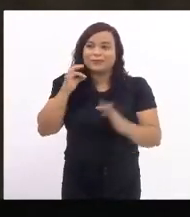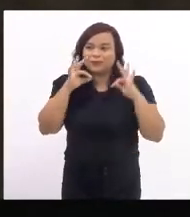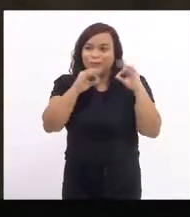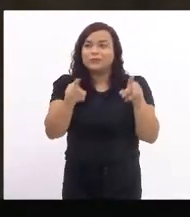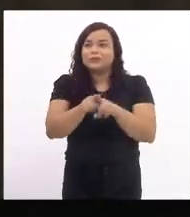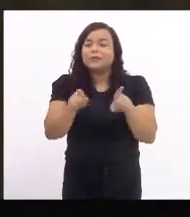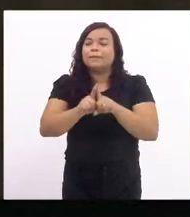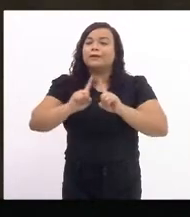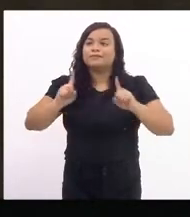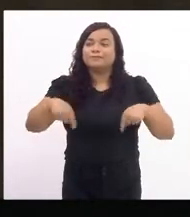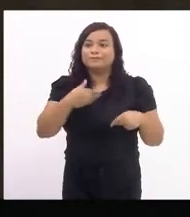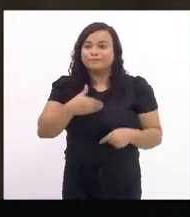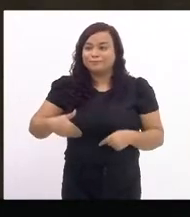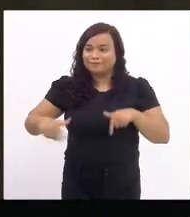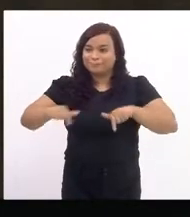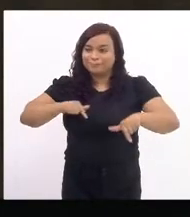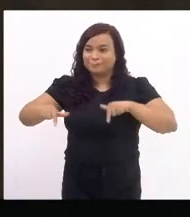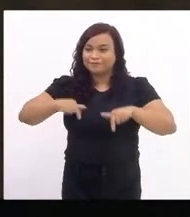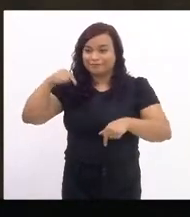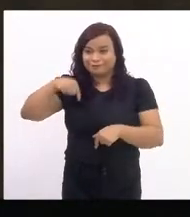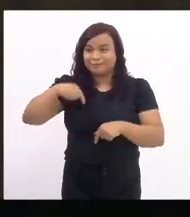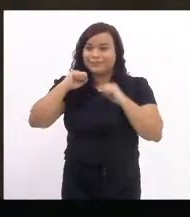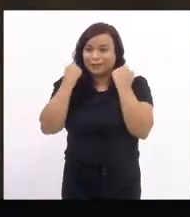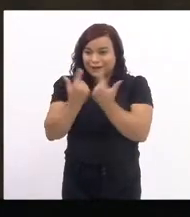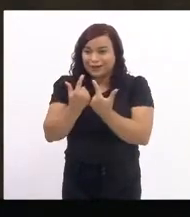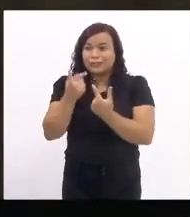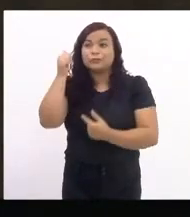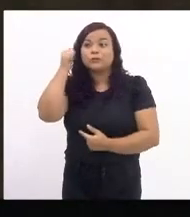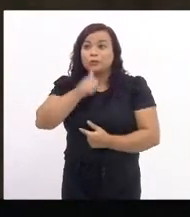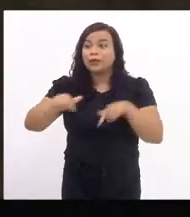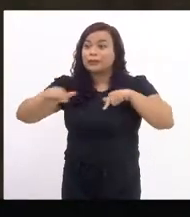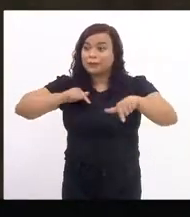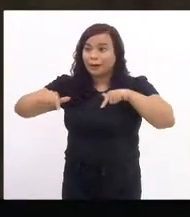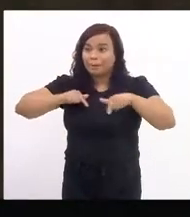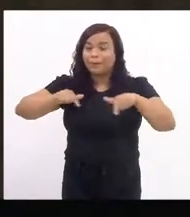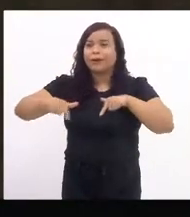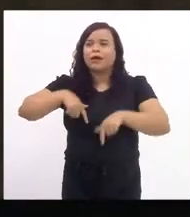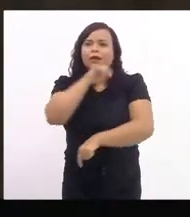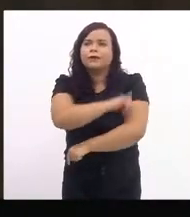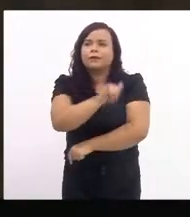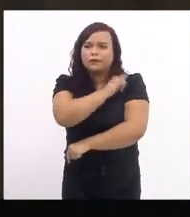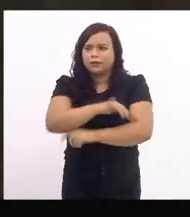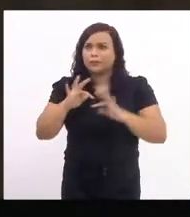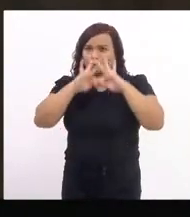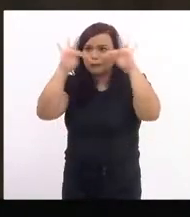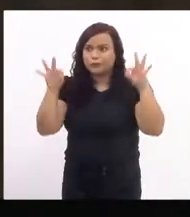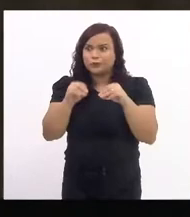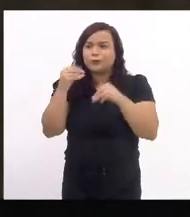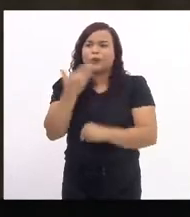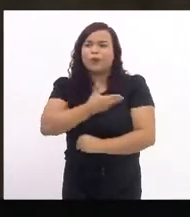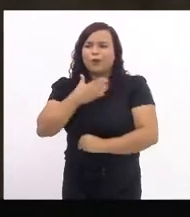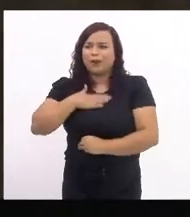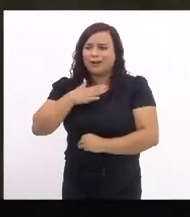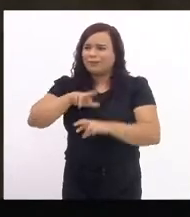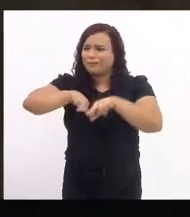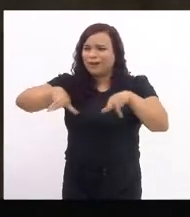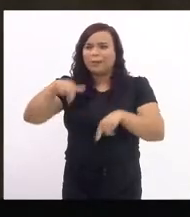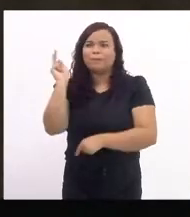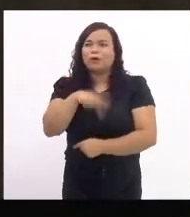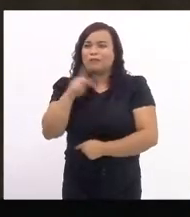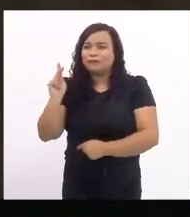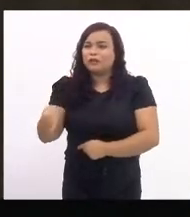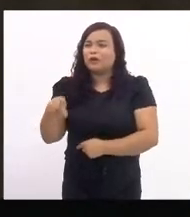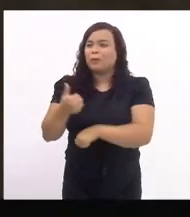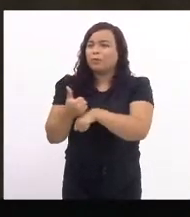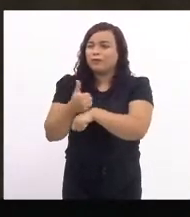servidoras aqui da LERJ, as mulheres trabalhadoras do Rio de Janeiro, minhas colegas professoras, minhas colegas profissionais da